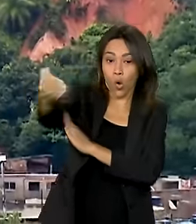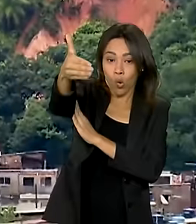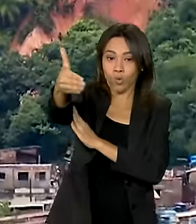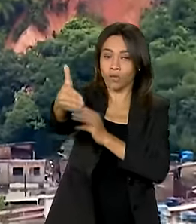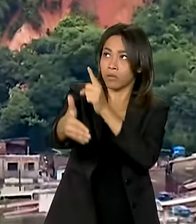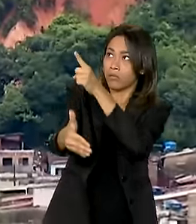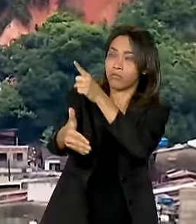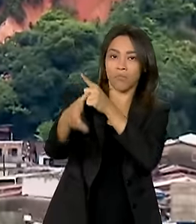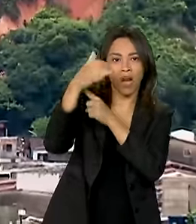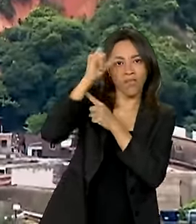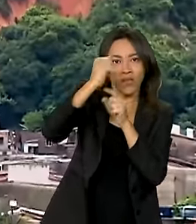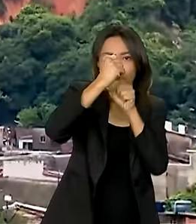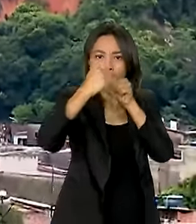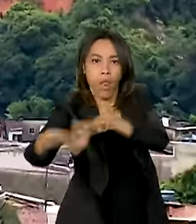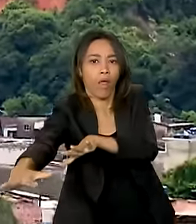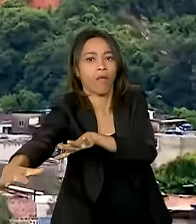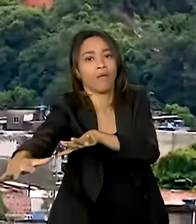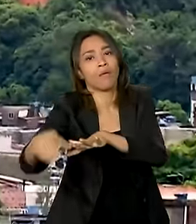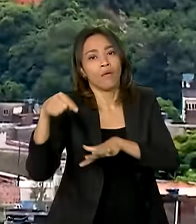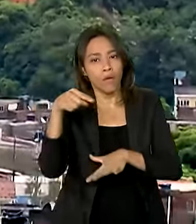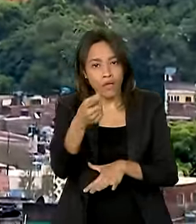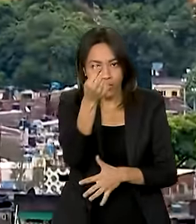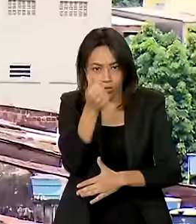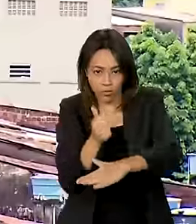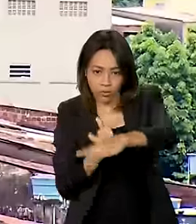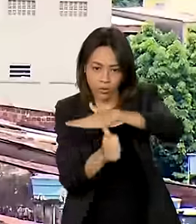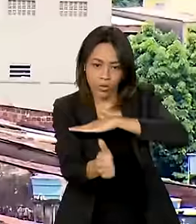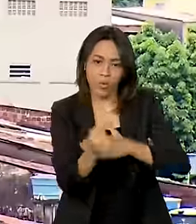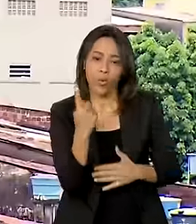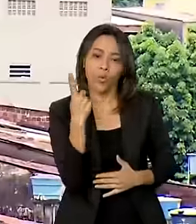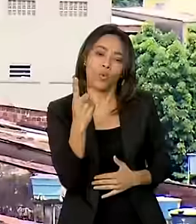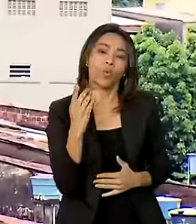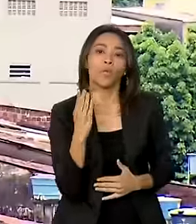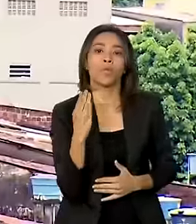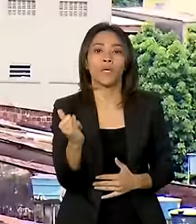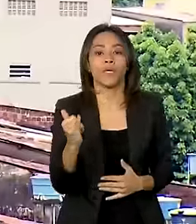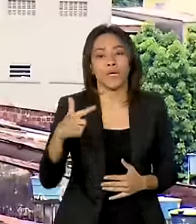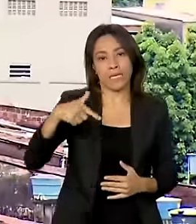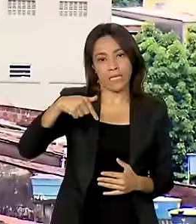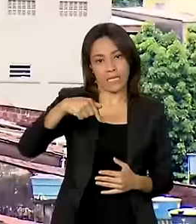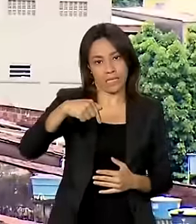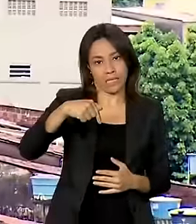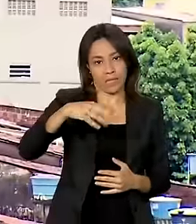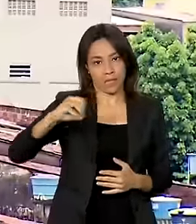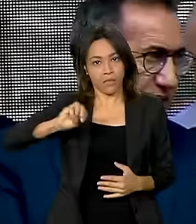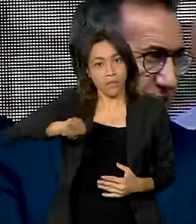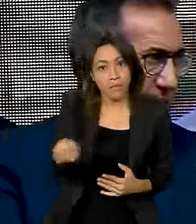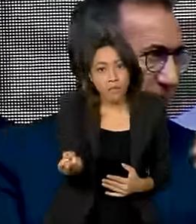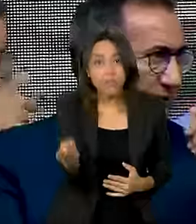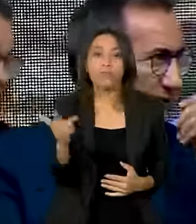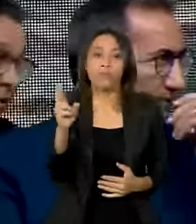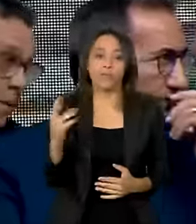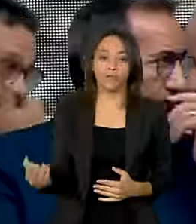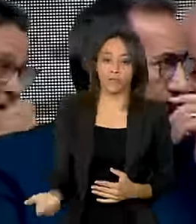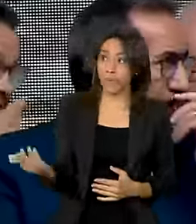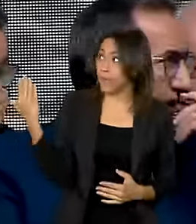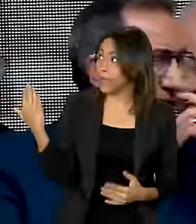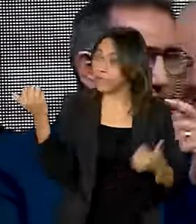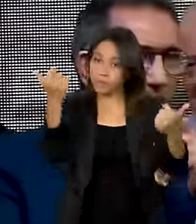de desastres naturais. Investimentos de 1 bilhão e 700 milhões de reais. Essa